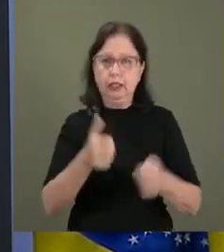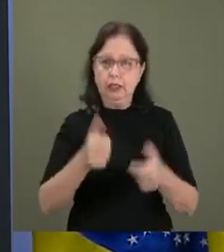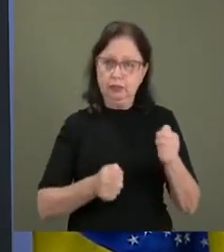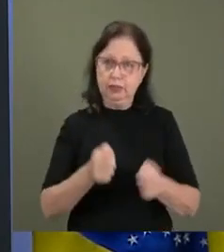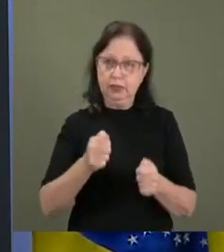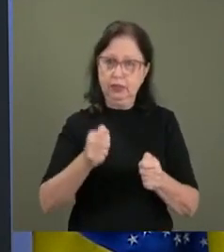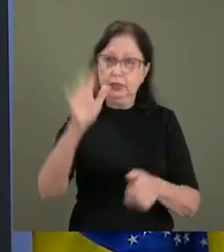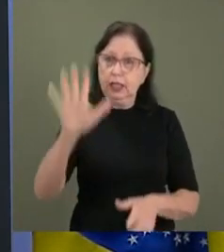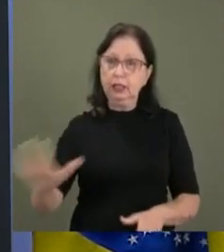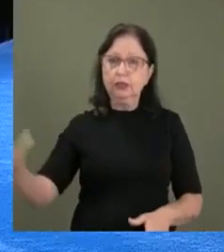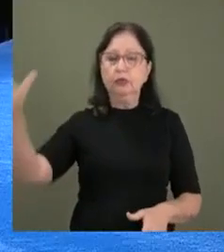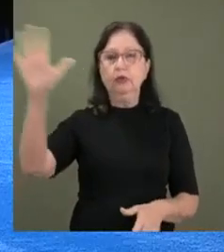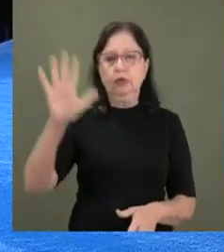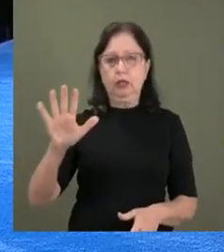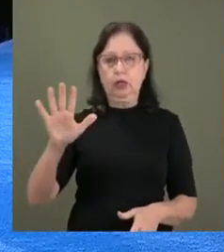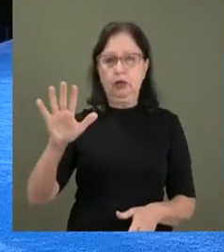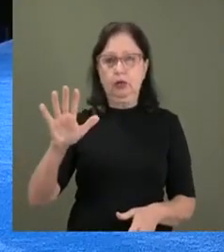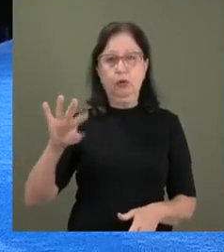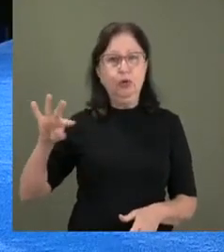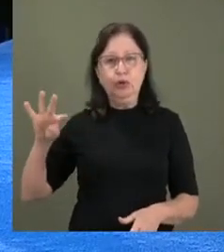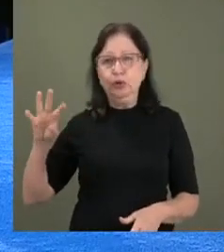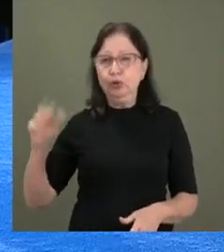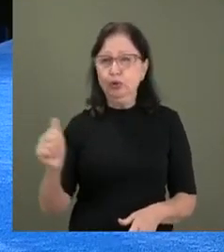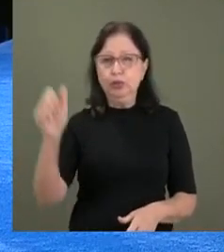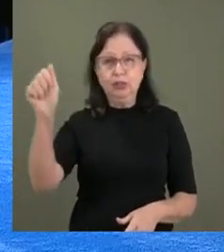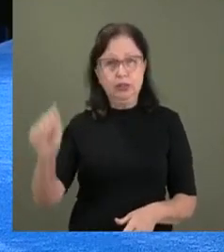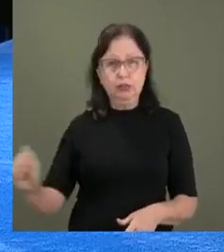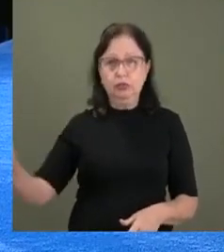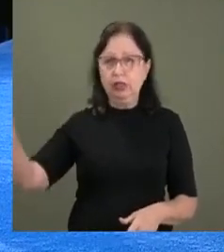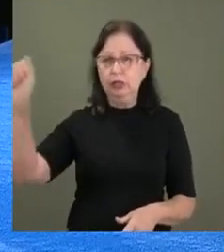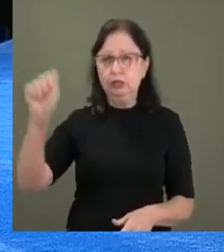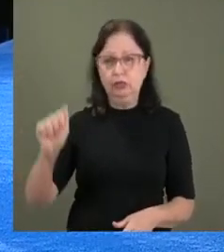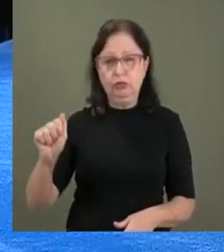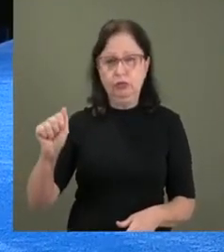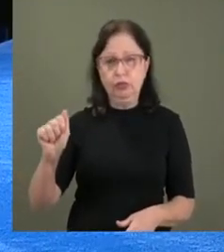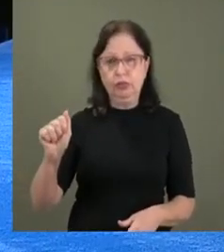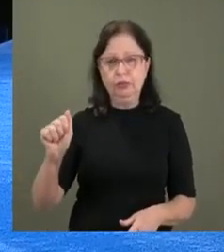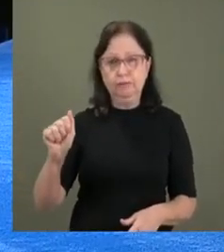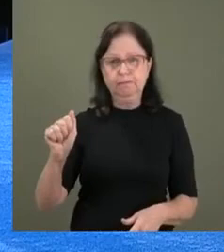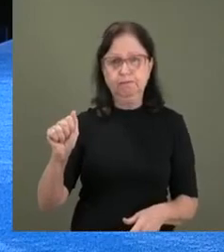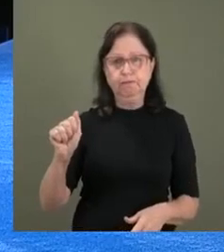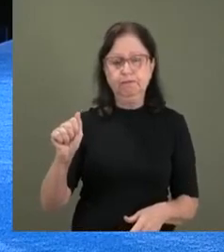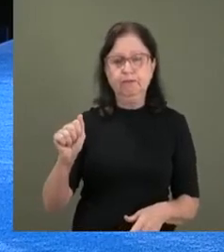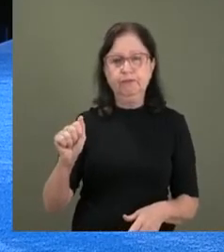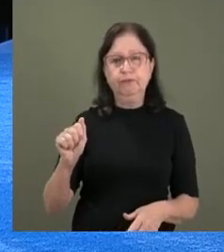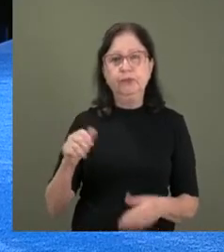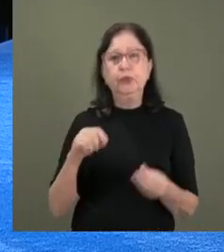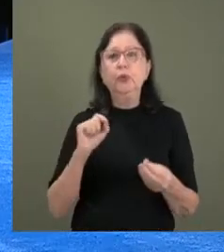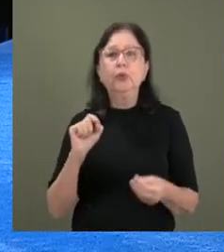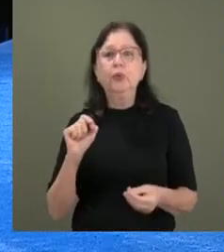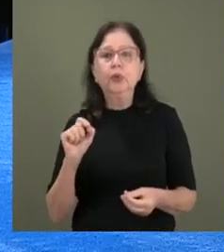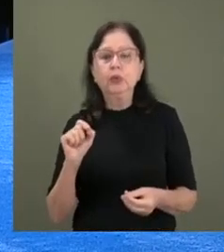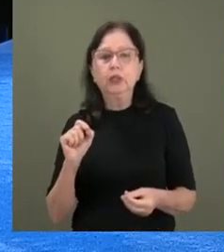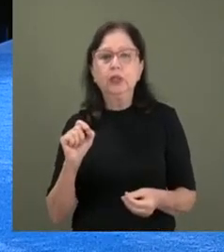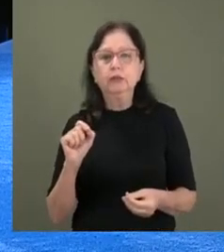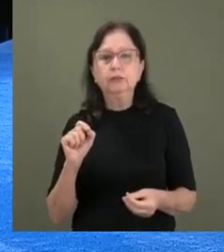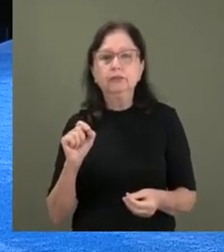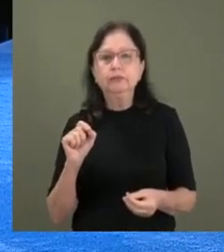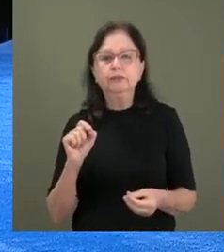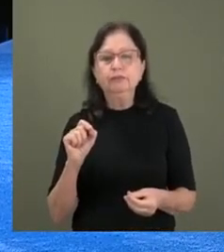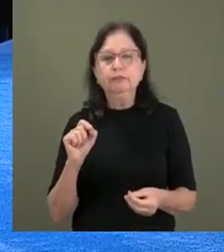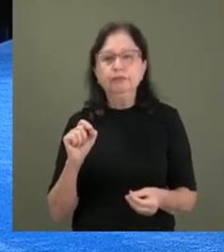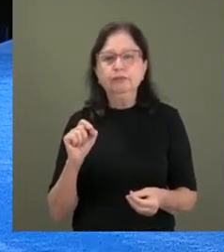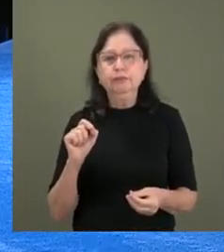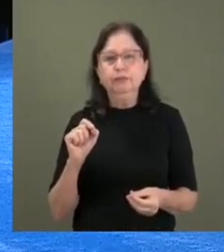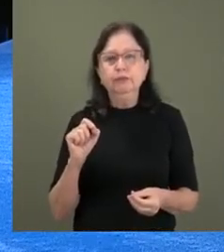nenhuma, eu vou repetir, nenhuma das associações que lida com o desenvolvimento de jogos eletrônicos no Brasil é